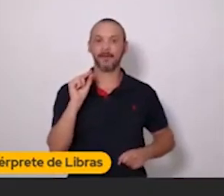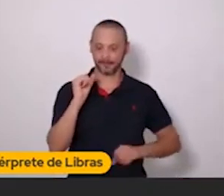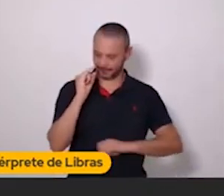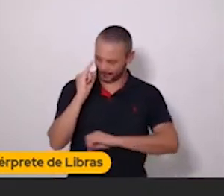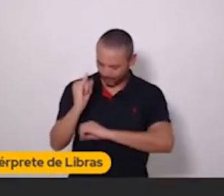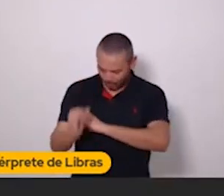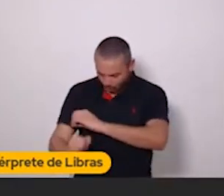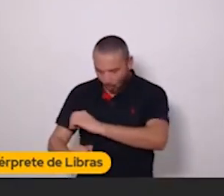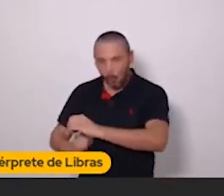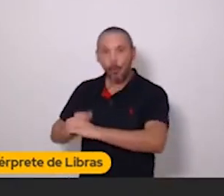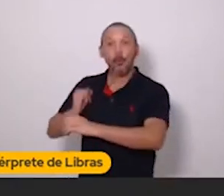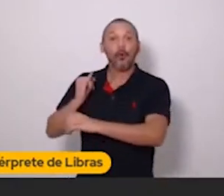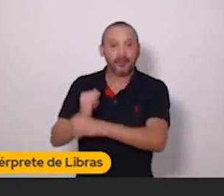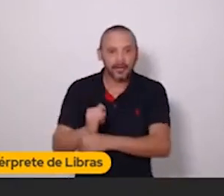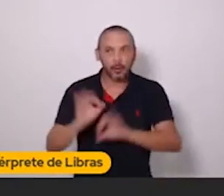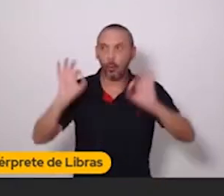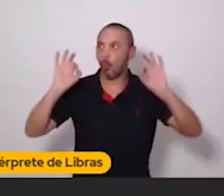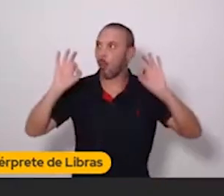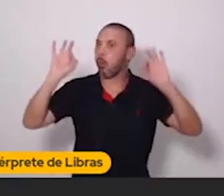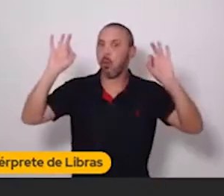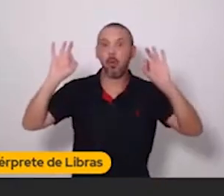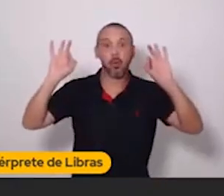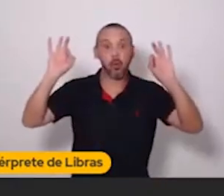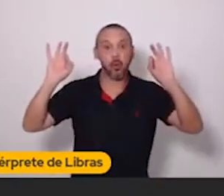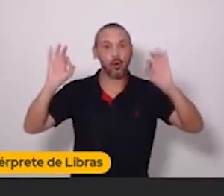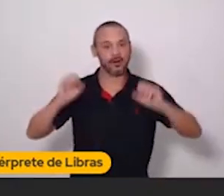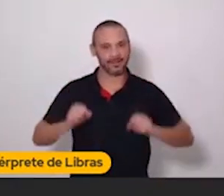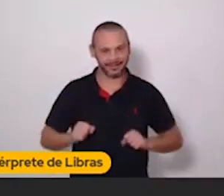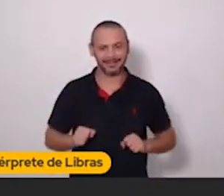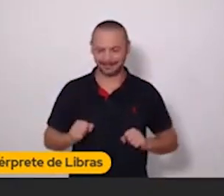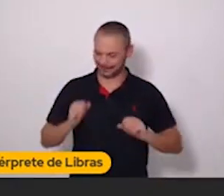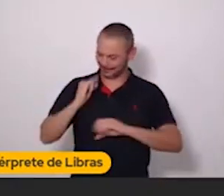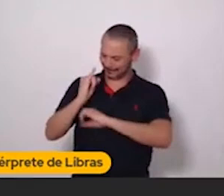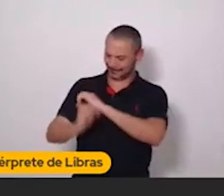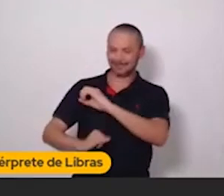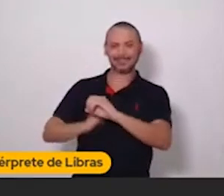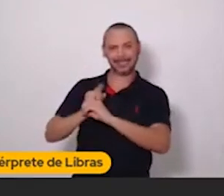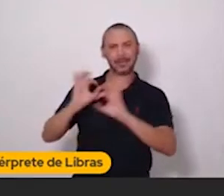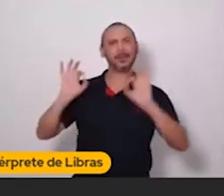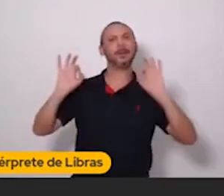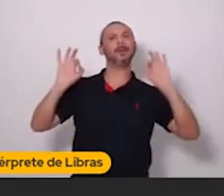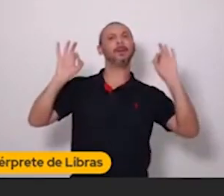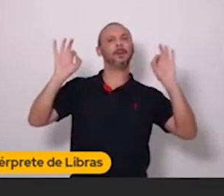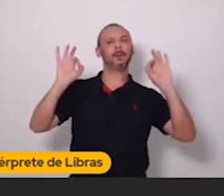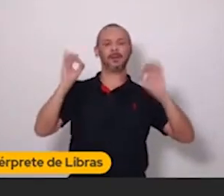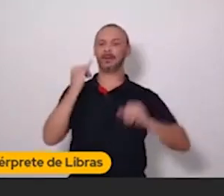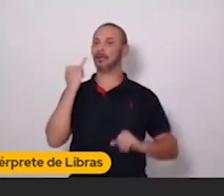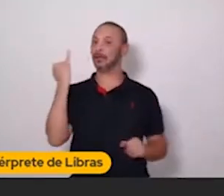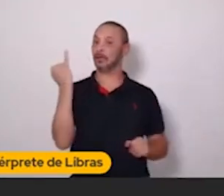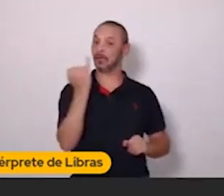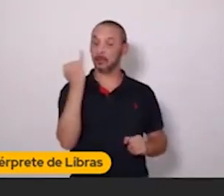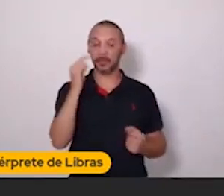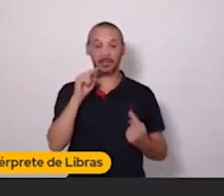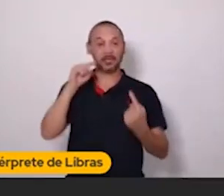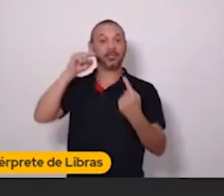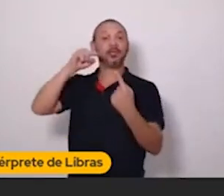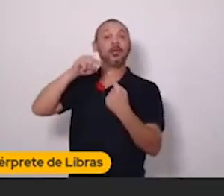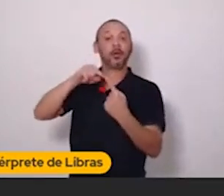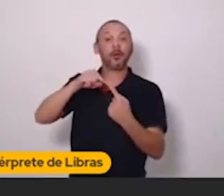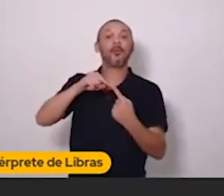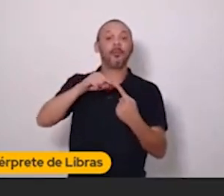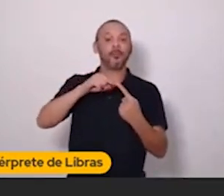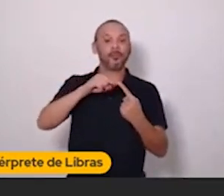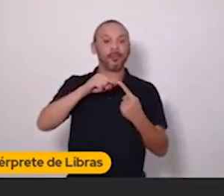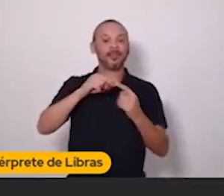internet. A internet, ela pode ser, e ela deve ser, a sua maior fonte de, a sua maior